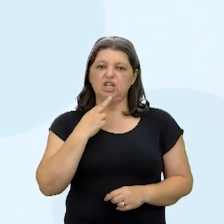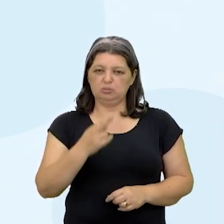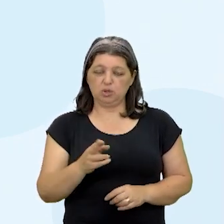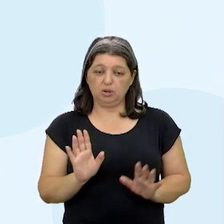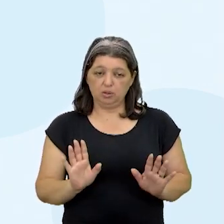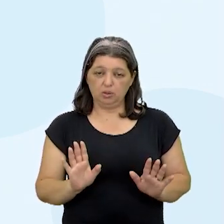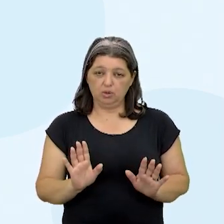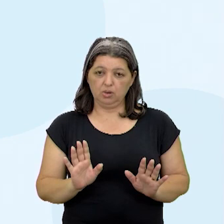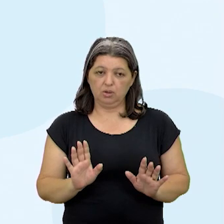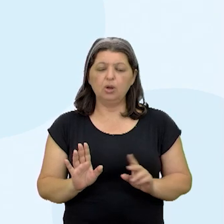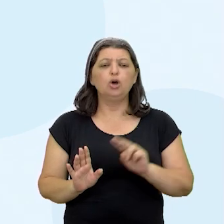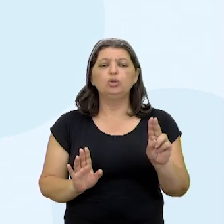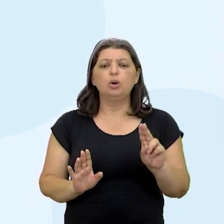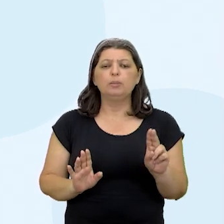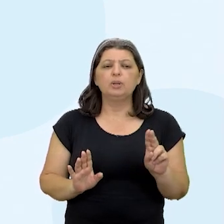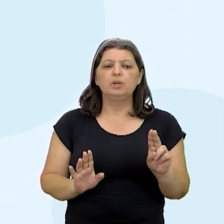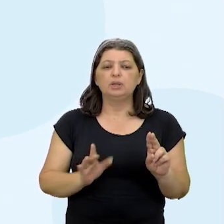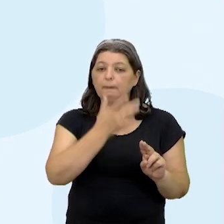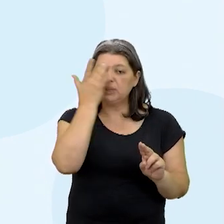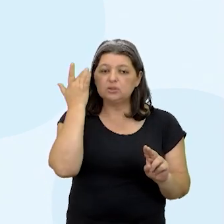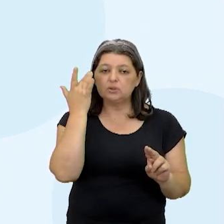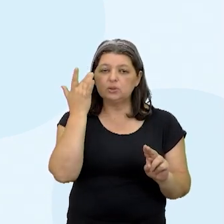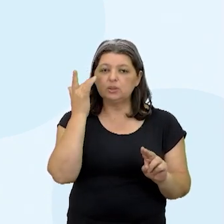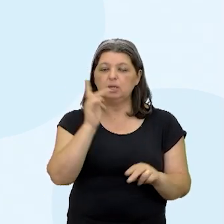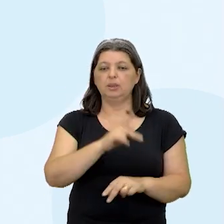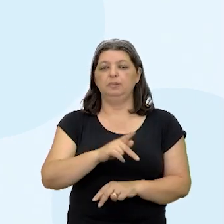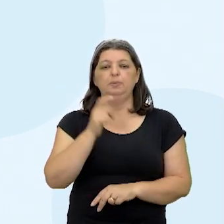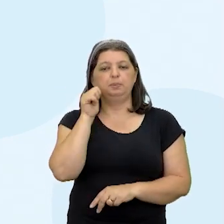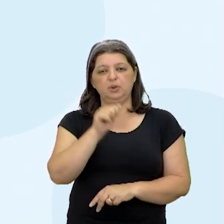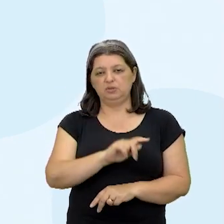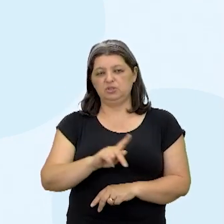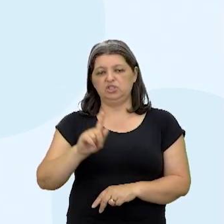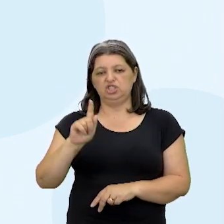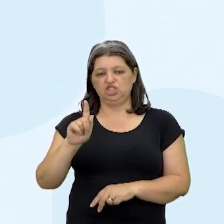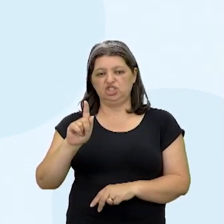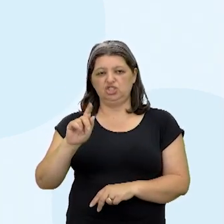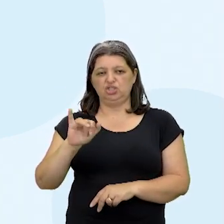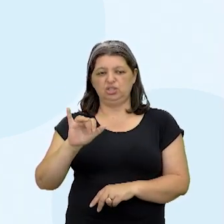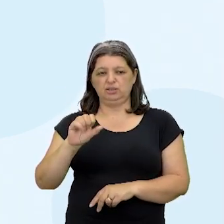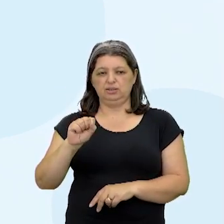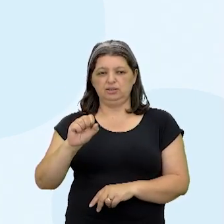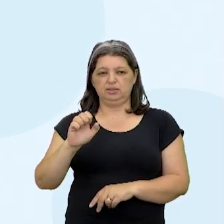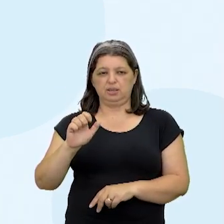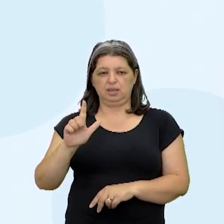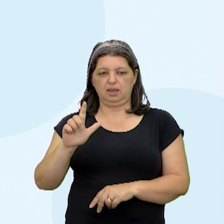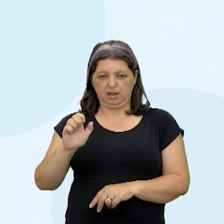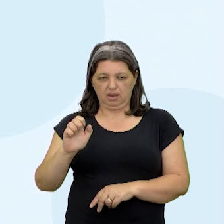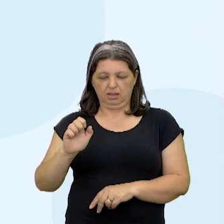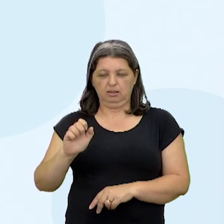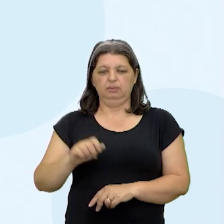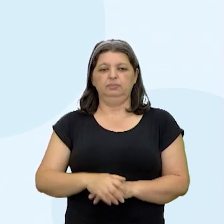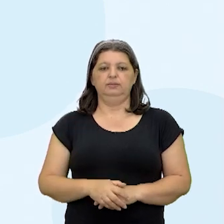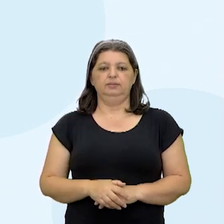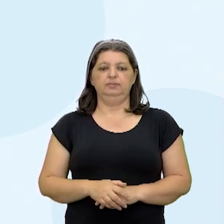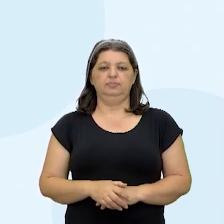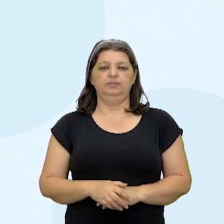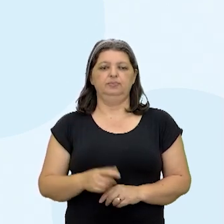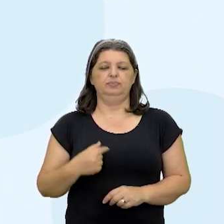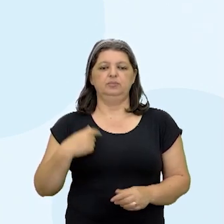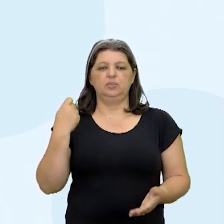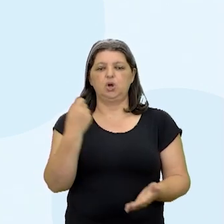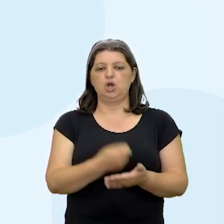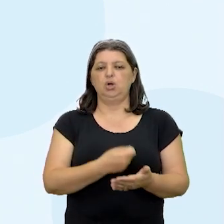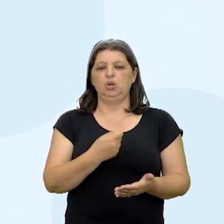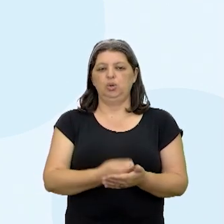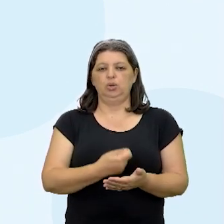É quem o nome dela? Hã? Qual o nome de quem que já falou? O senhor Gisele já falou. O senhor Pedro também já falou. Ô! Lutei para libertar o